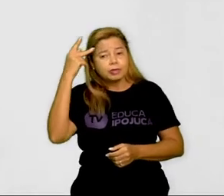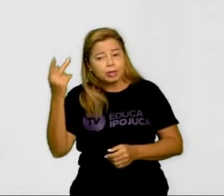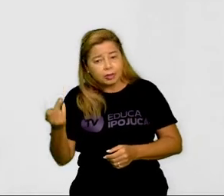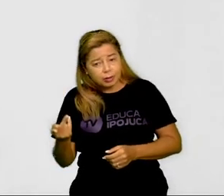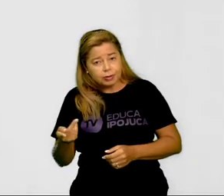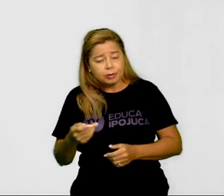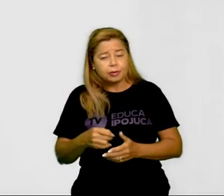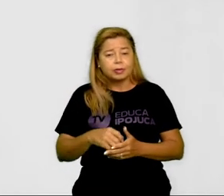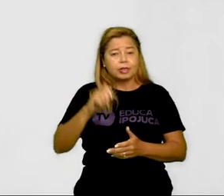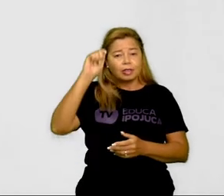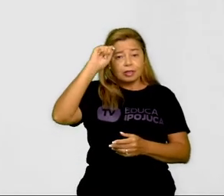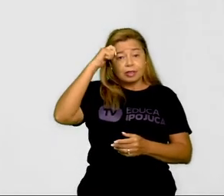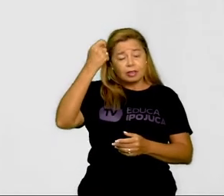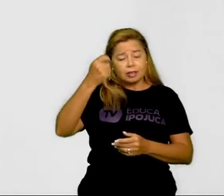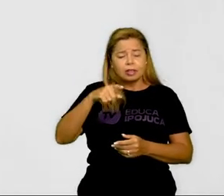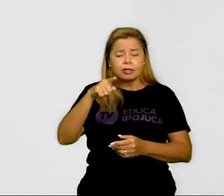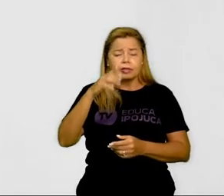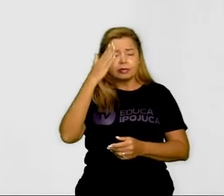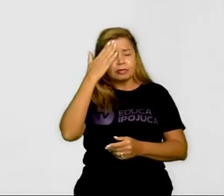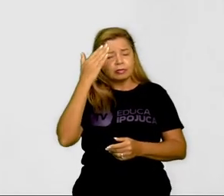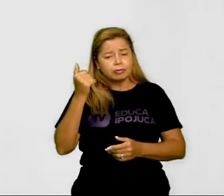assim você vai se lembrando.